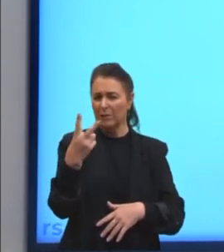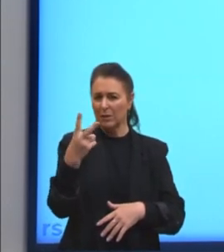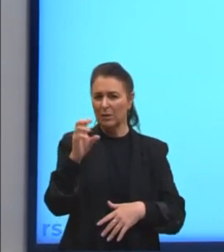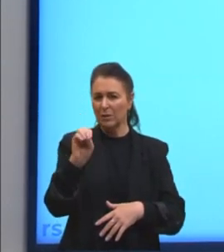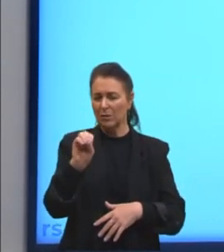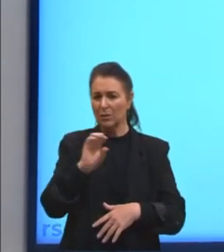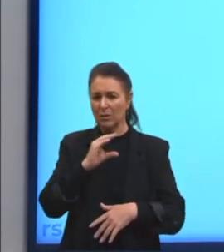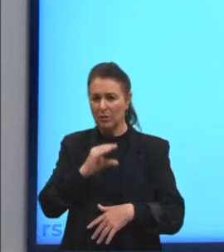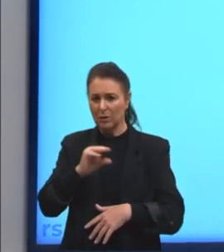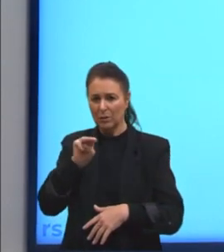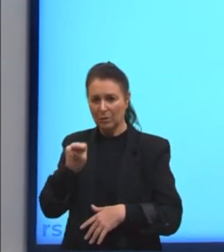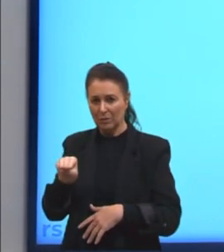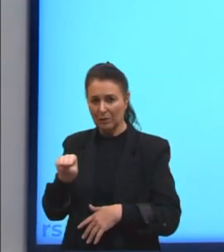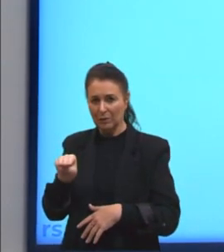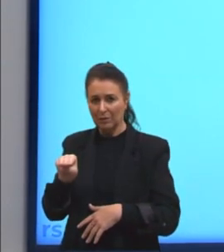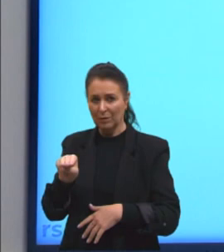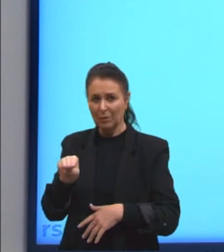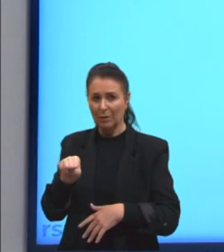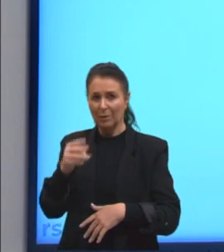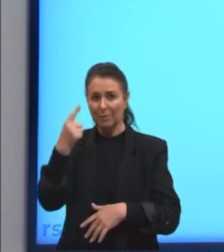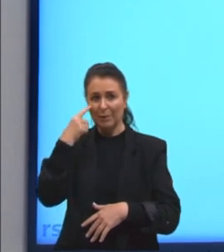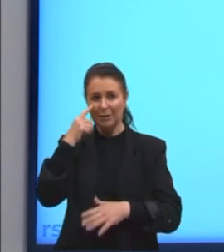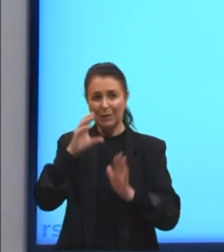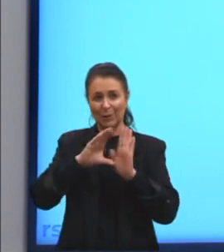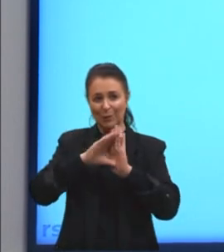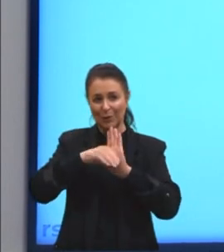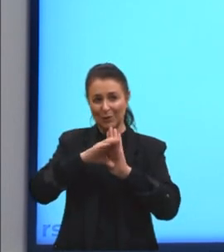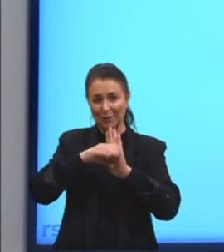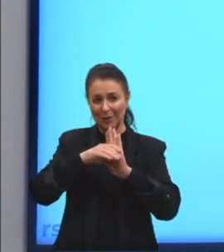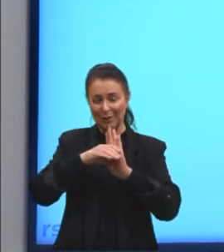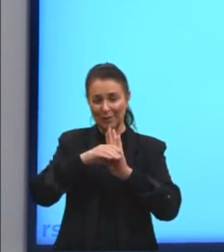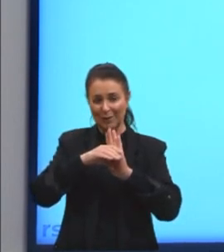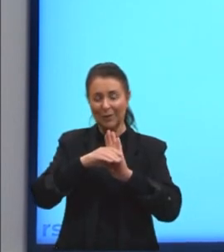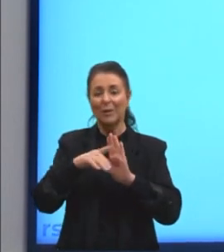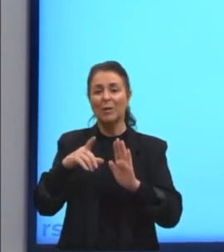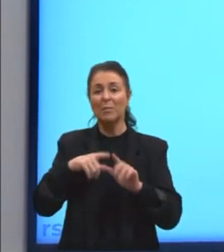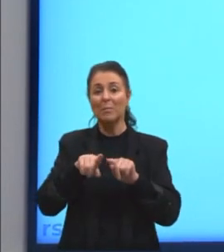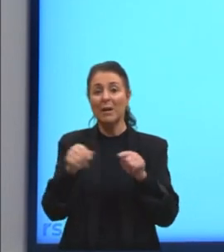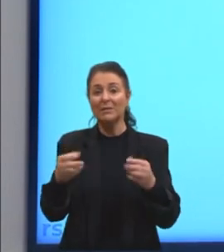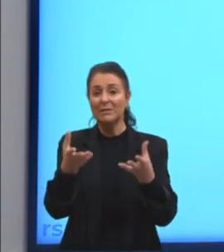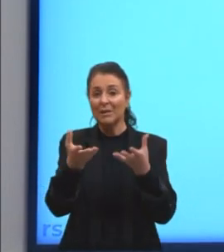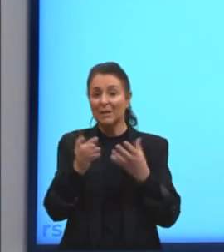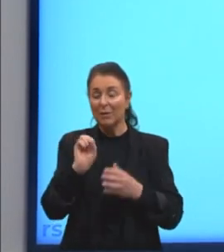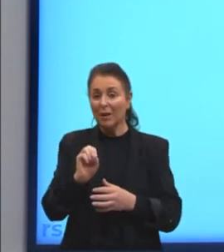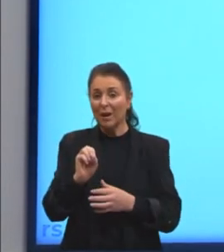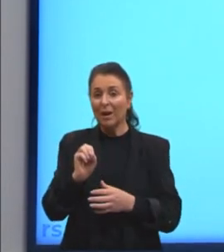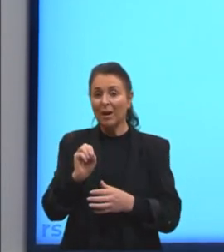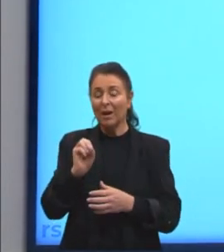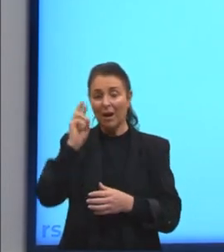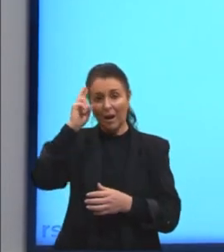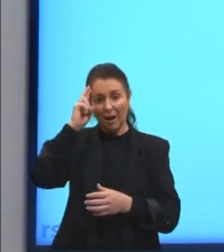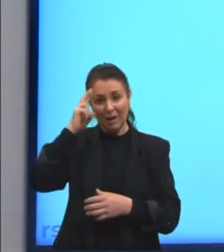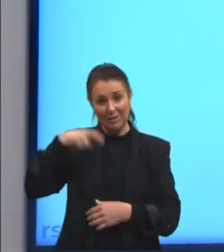Mas aqui envolveu todo esse conceito e no final ainda envolveu a razão. Certinho?